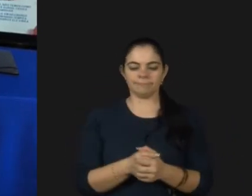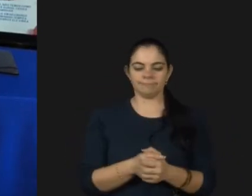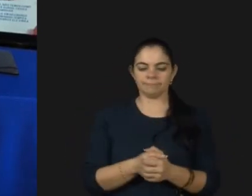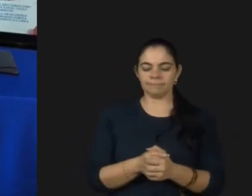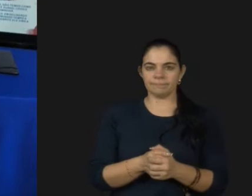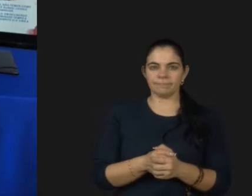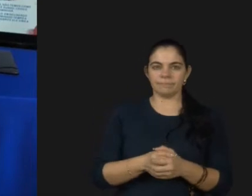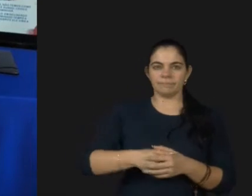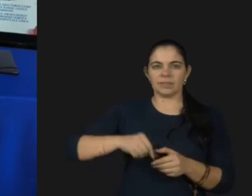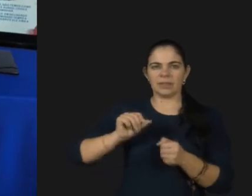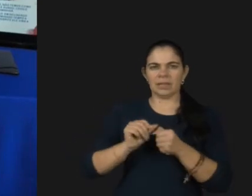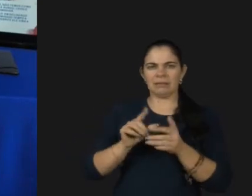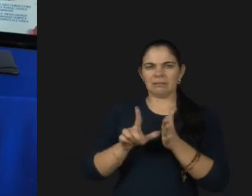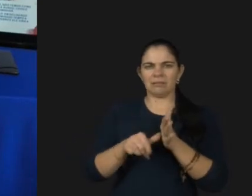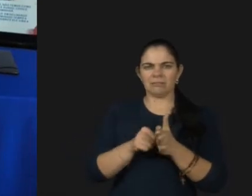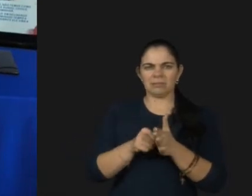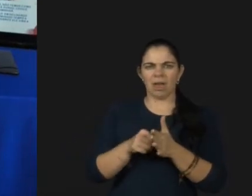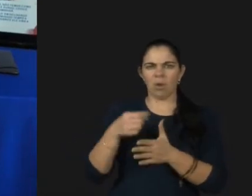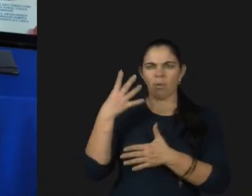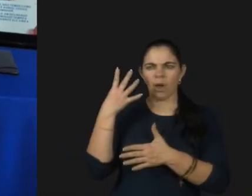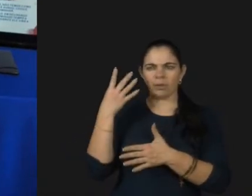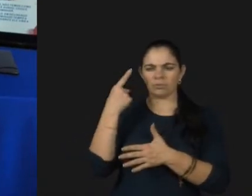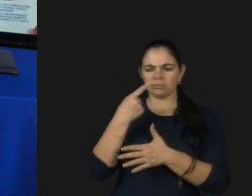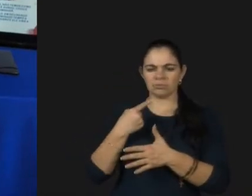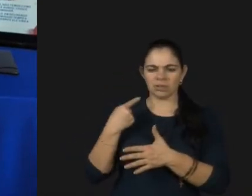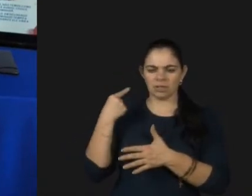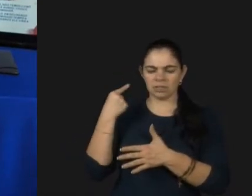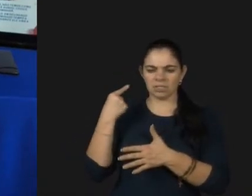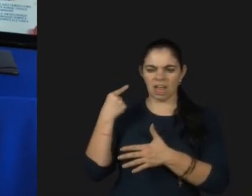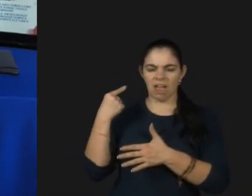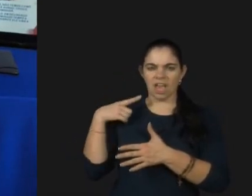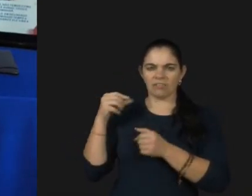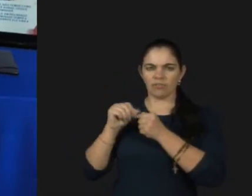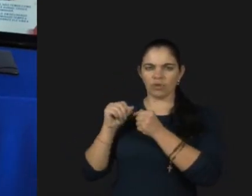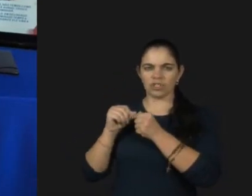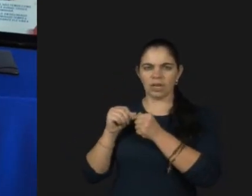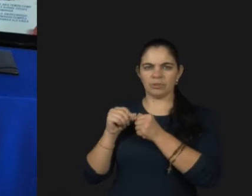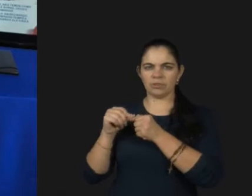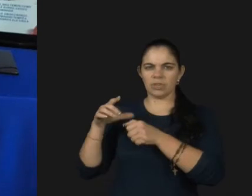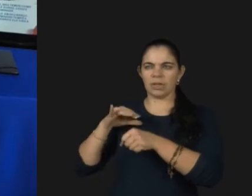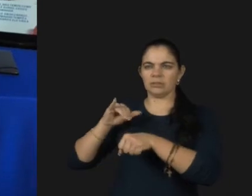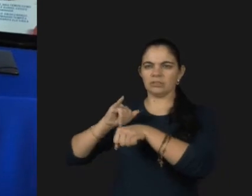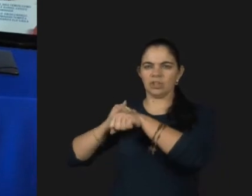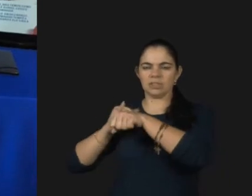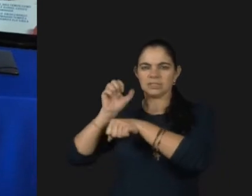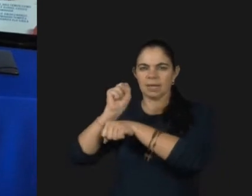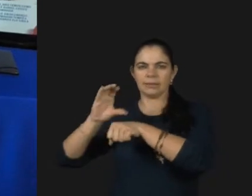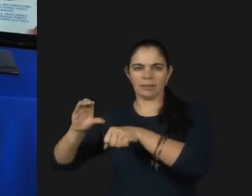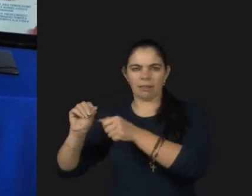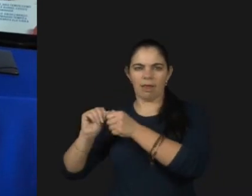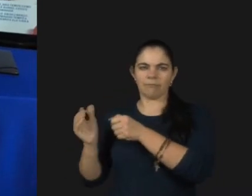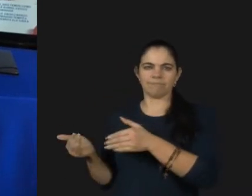Uma jornada que demorava 4 horas, de Florianópolis até Vidal Ramos, interior do estado de Santa